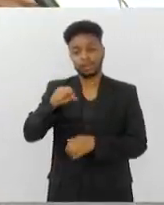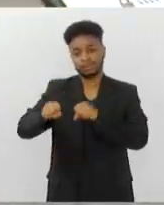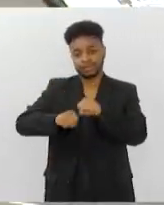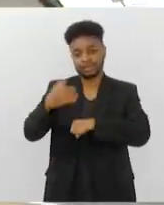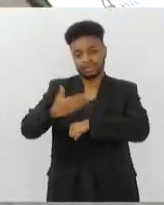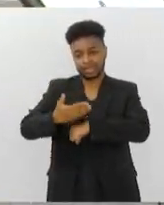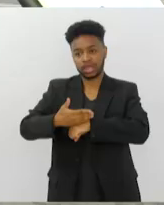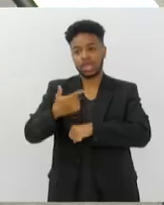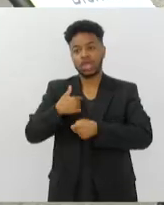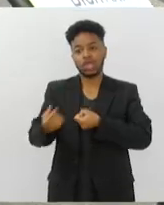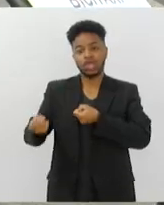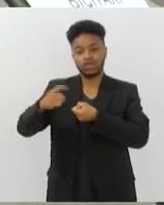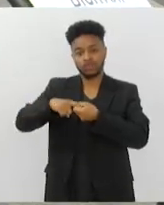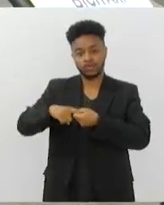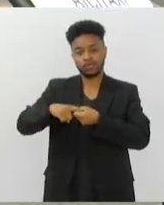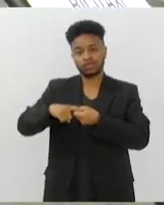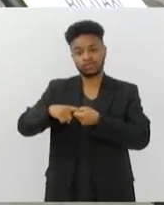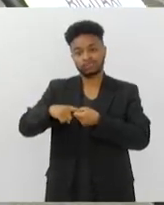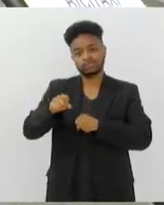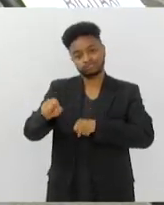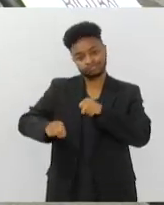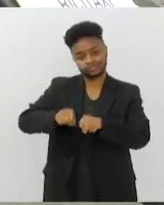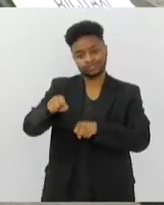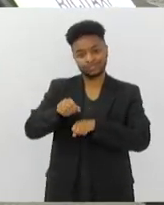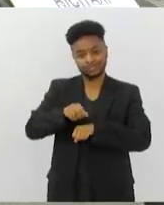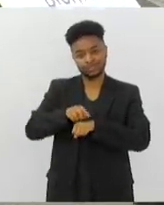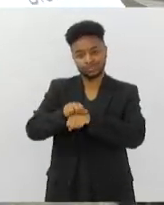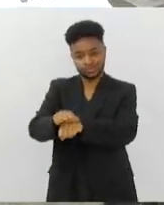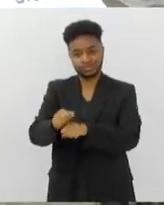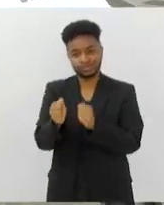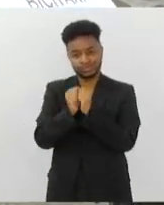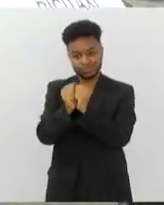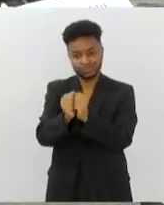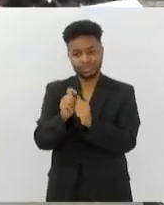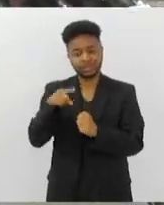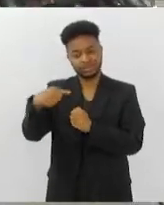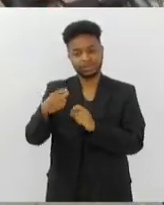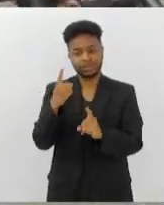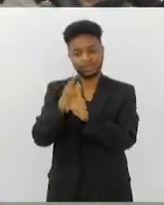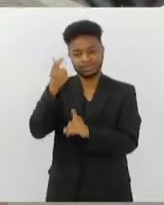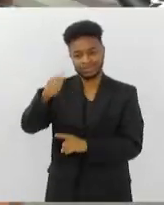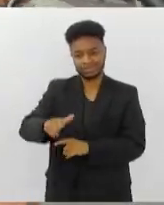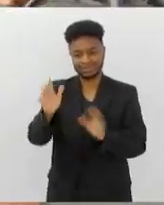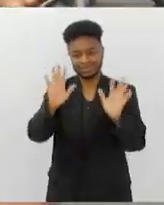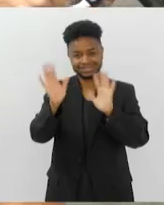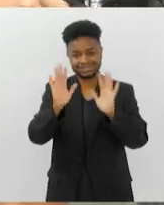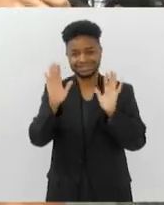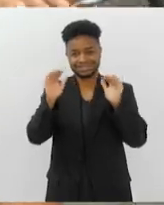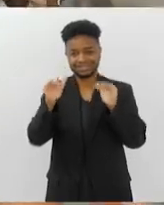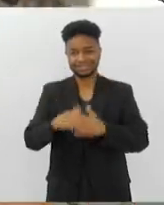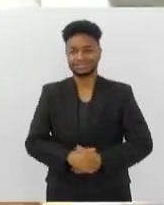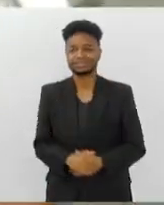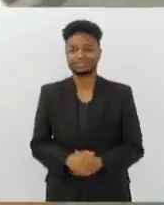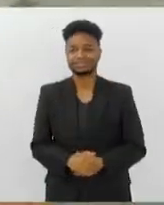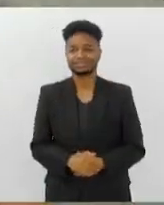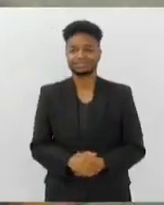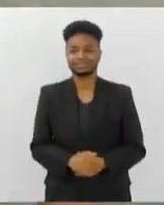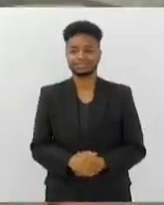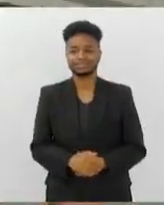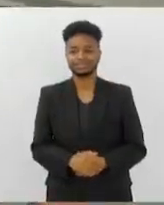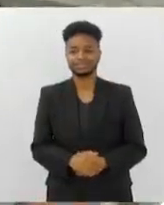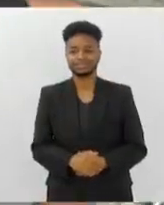vou voltar para a redação. Não vou deixar de usar o bicicleta. Daqui a pouco a gente se vê no estúdio, tá Vicente? Valeu, tchau, tchau. Tchau.